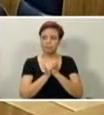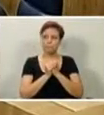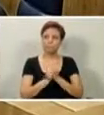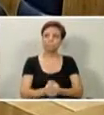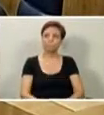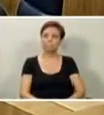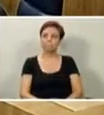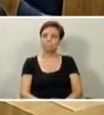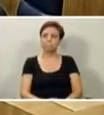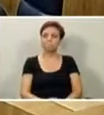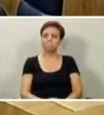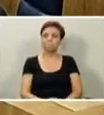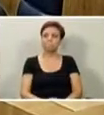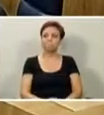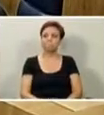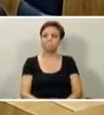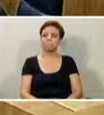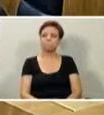Próximo slide.